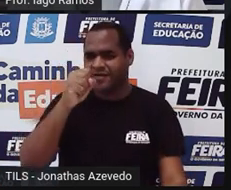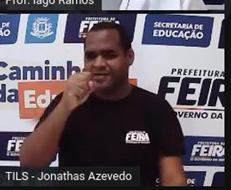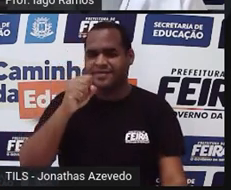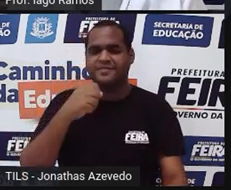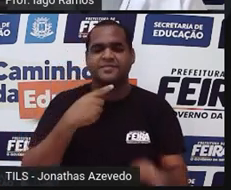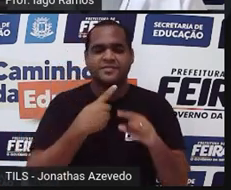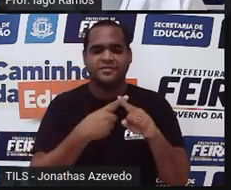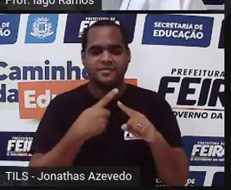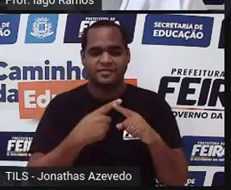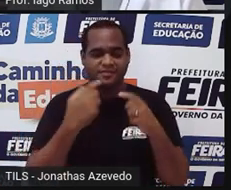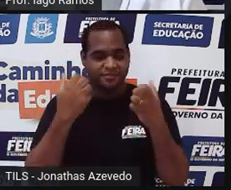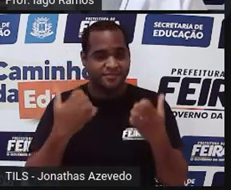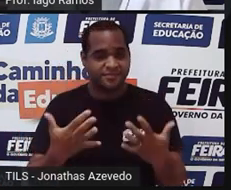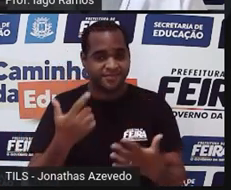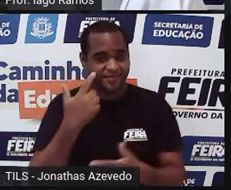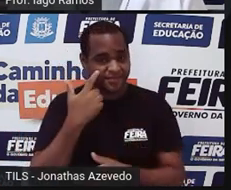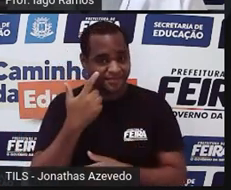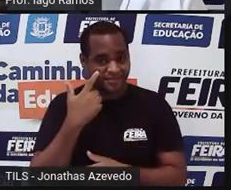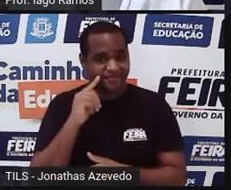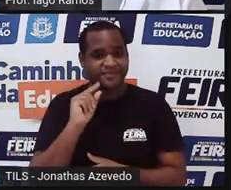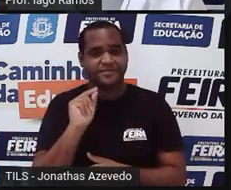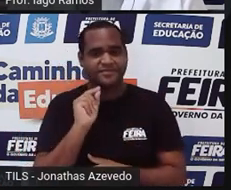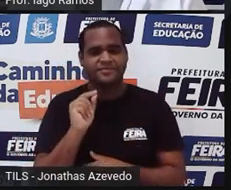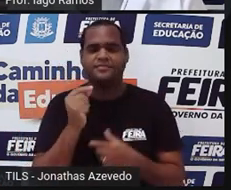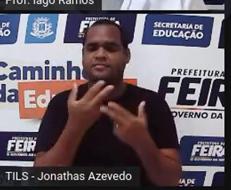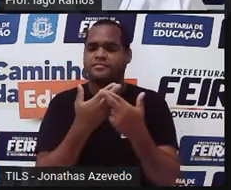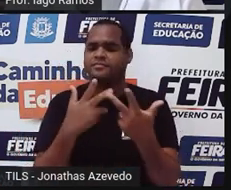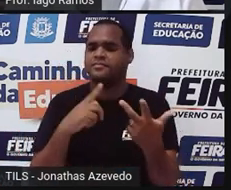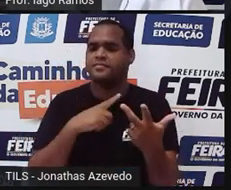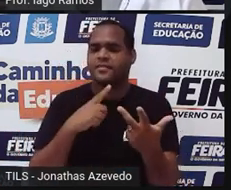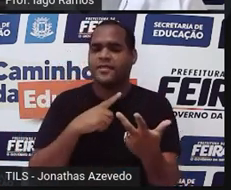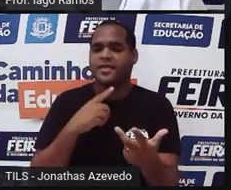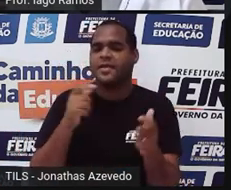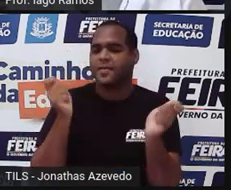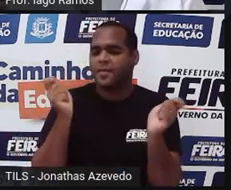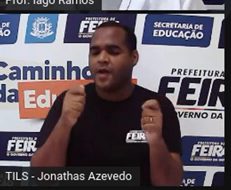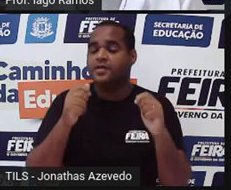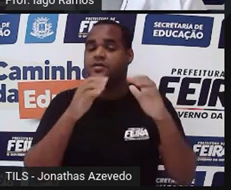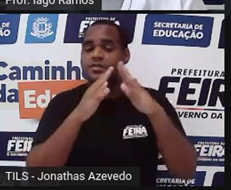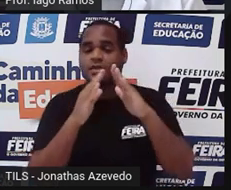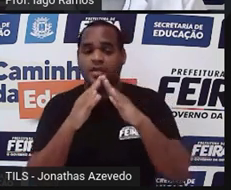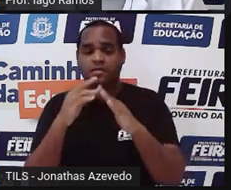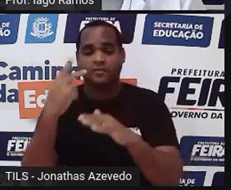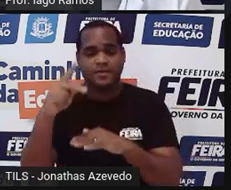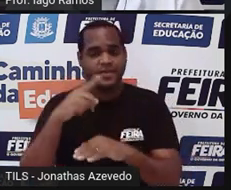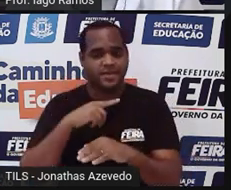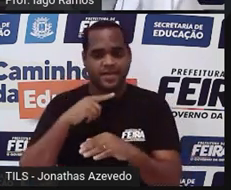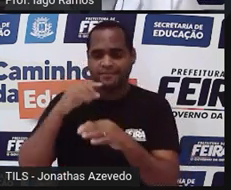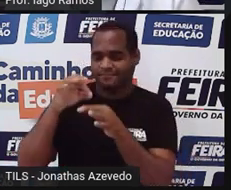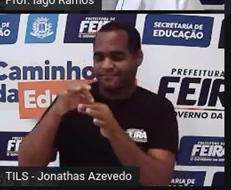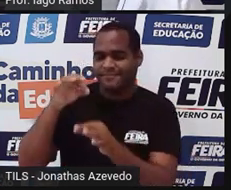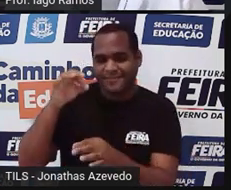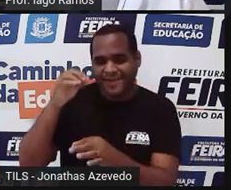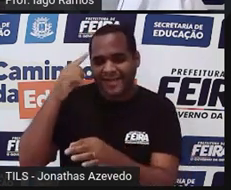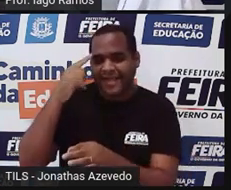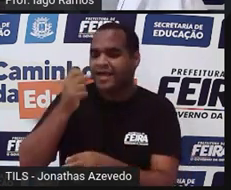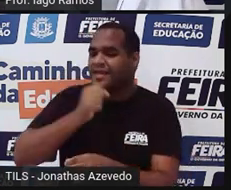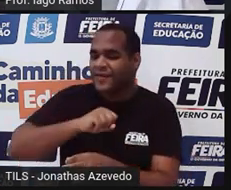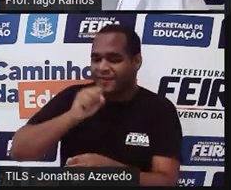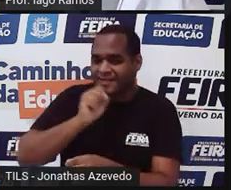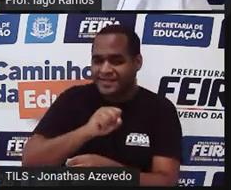Vou propor aqui em vídeo uma coisa que você pode tentar fazer em casa. Basta você ter alguns palitinhos de sorvete e